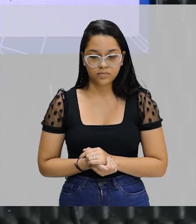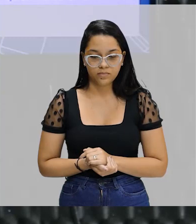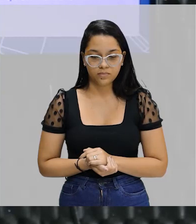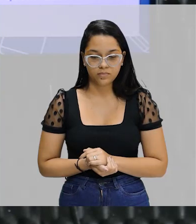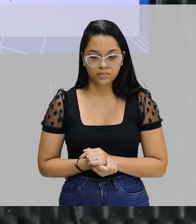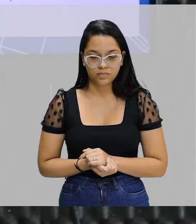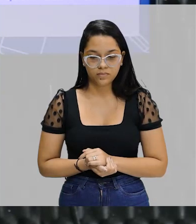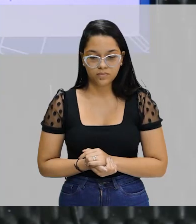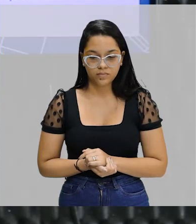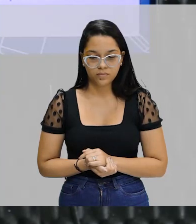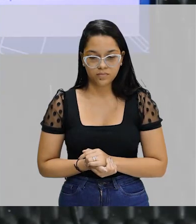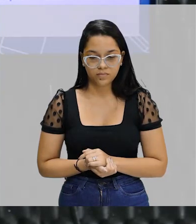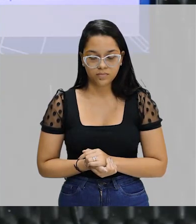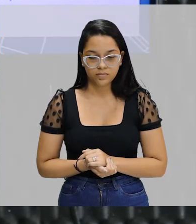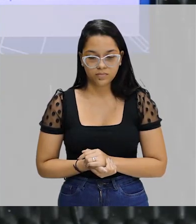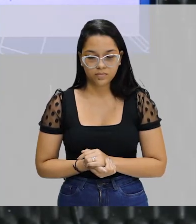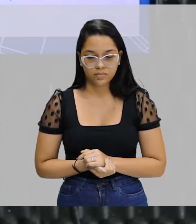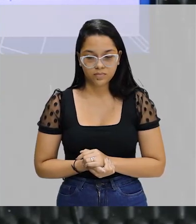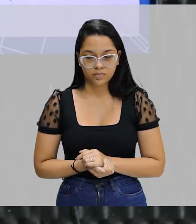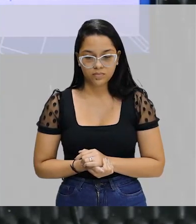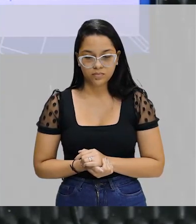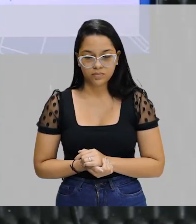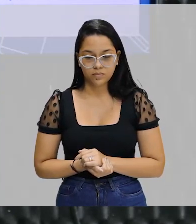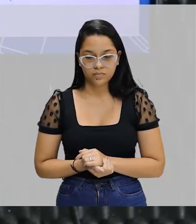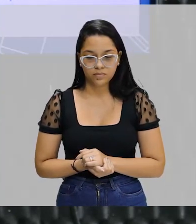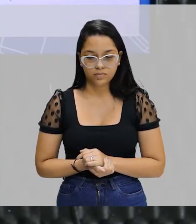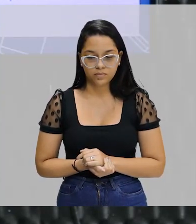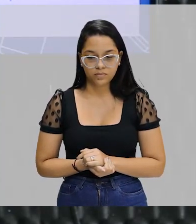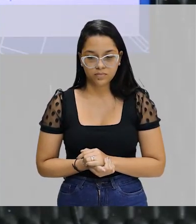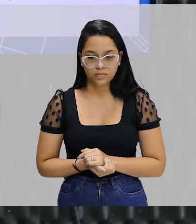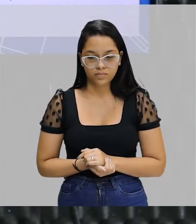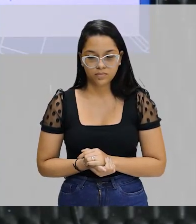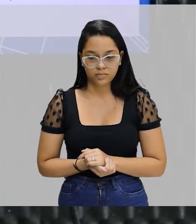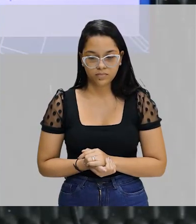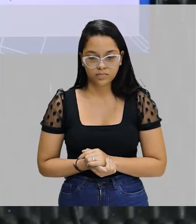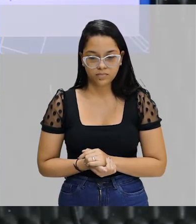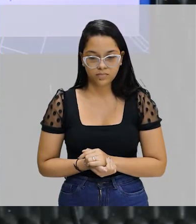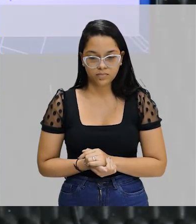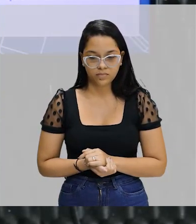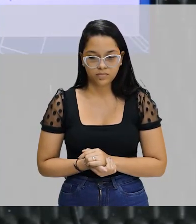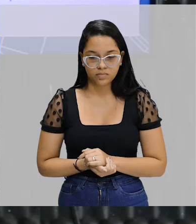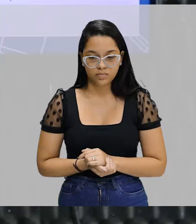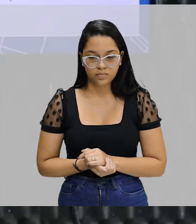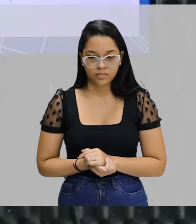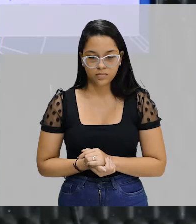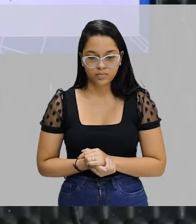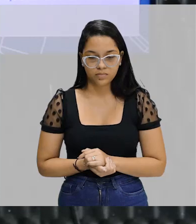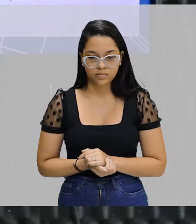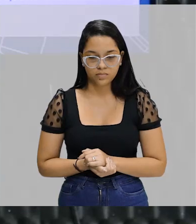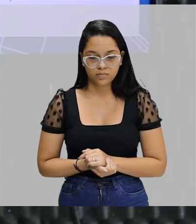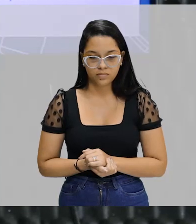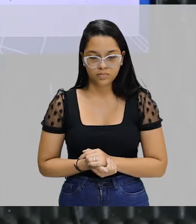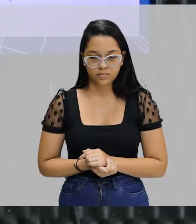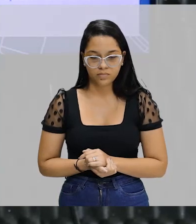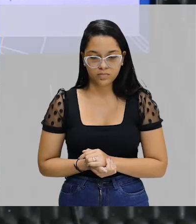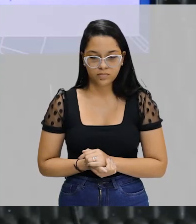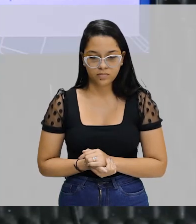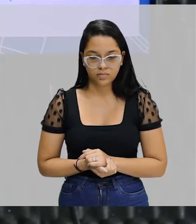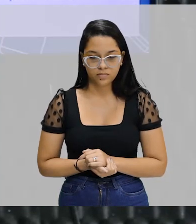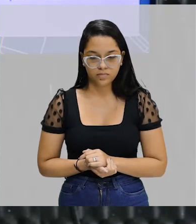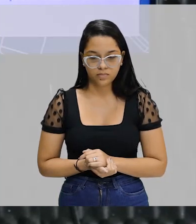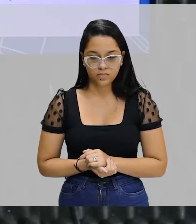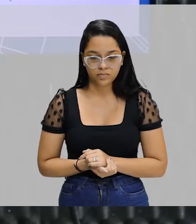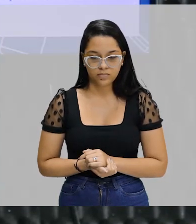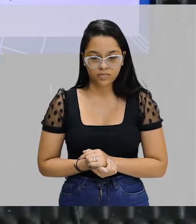tecnologias levam os vídeos da rede à TV da sala. Portanto, começa uma nova